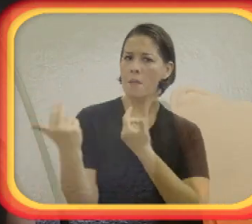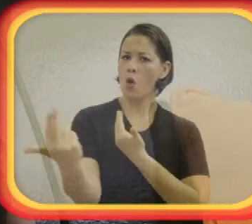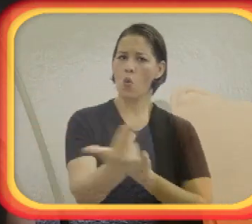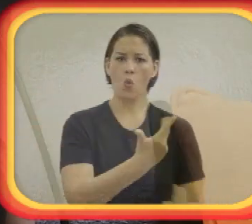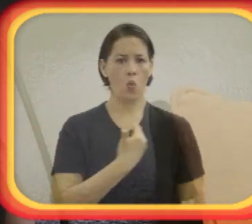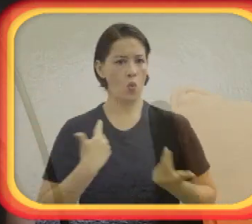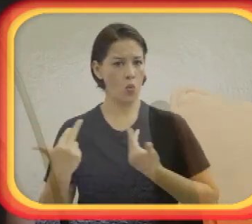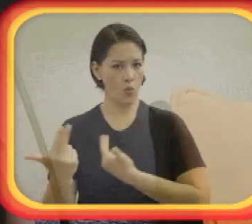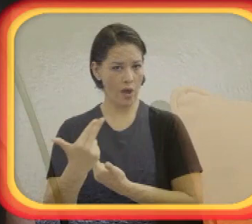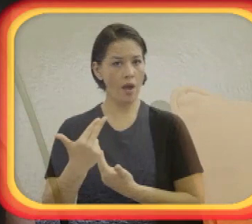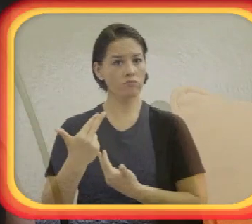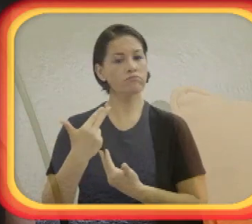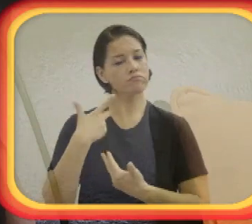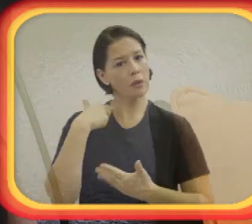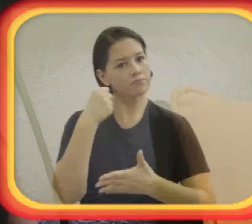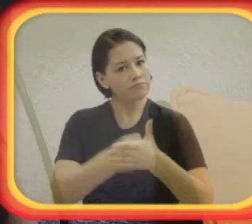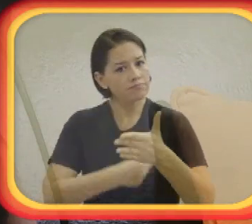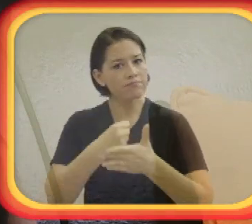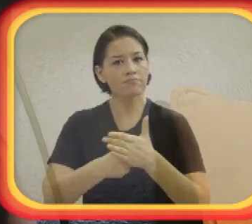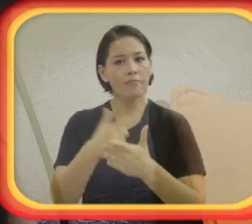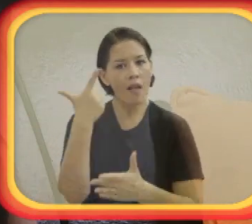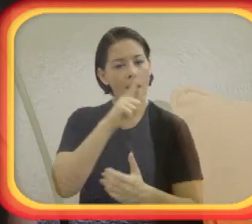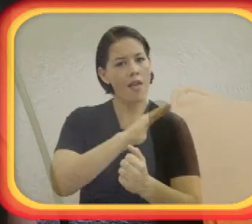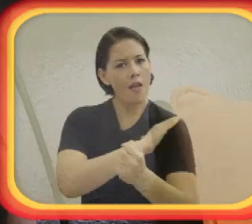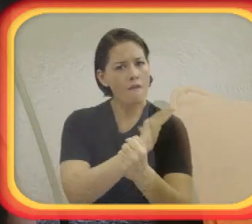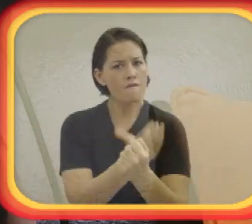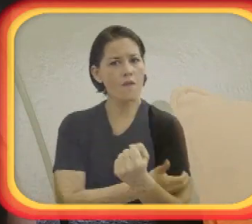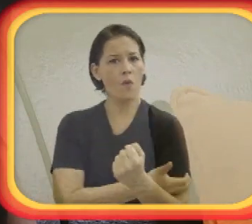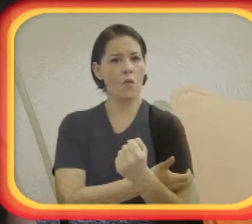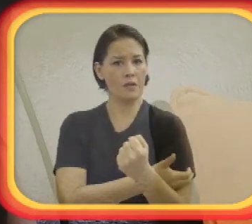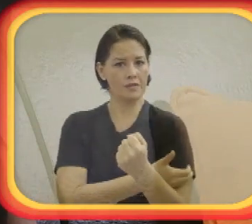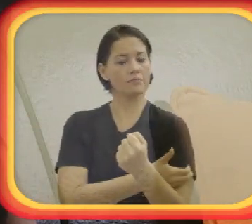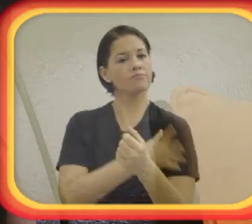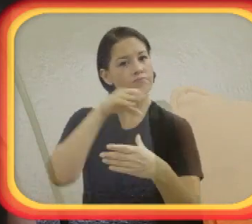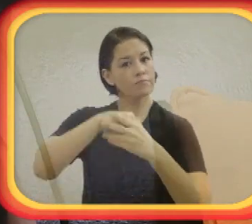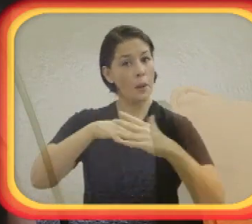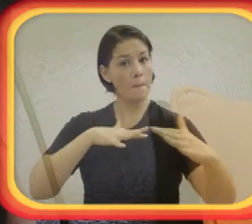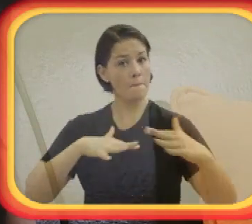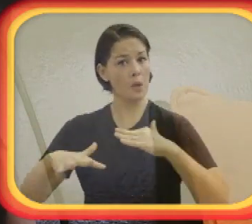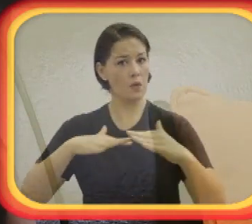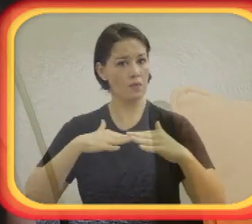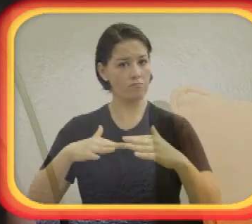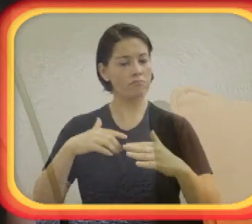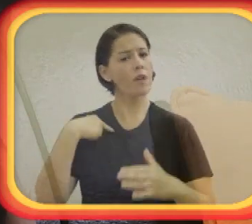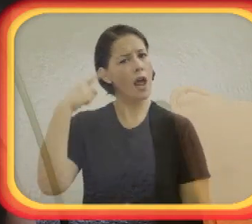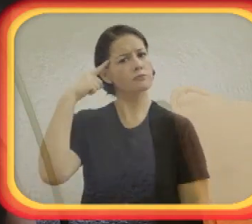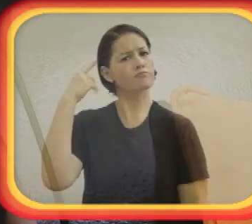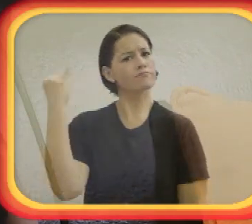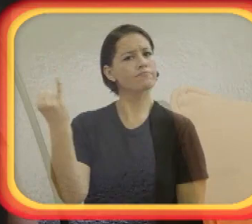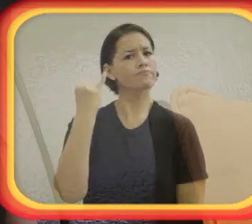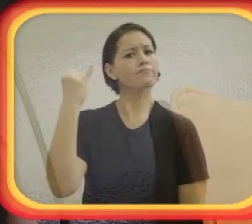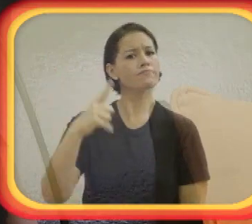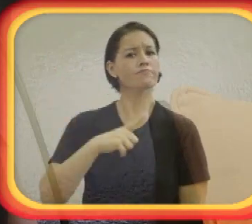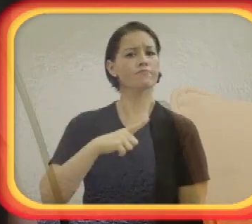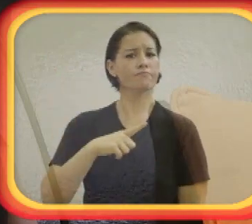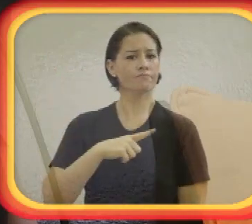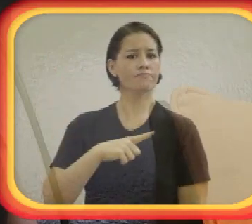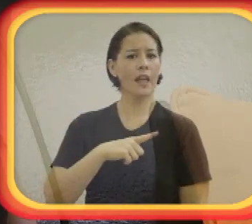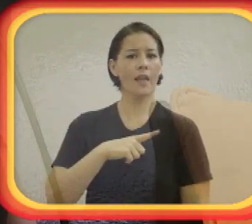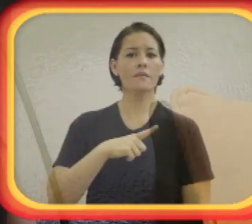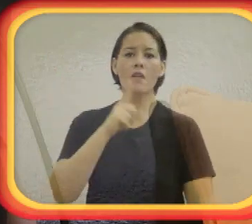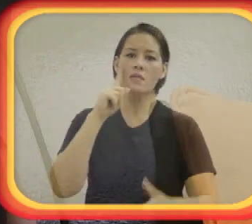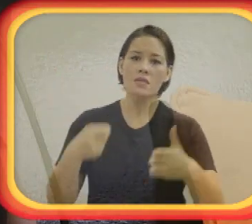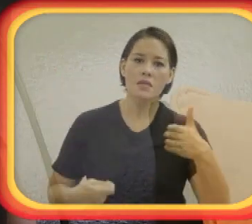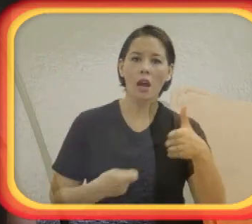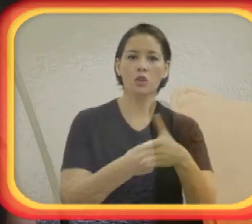deficiência precisam estar empoderadas. Nós precisamos frequentar mais os coletivos feministas. Isso é importante,